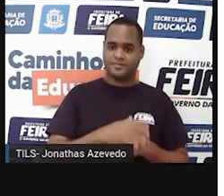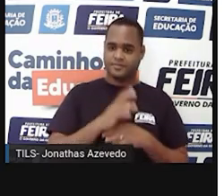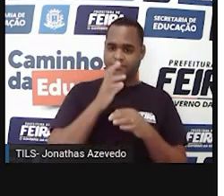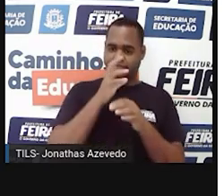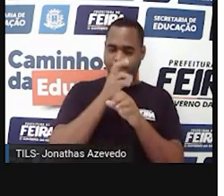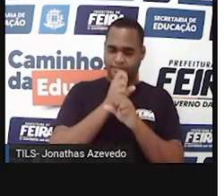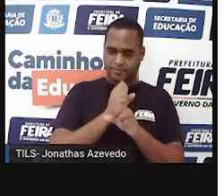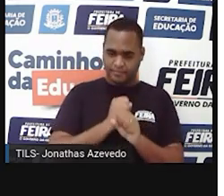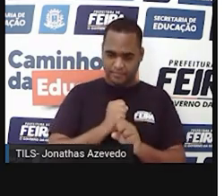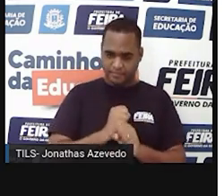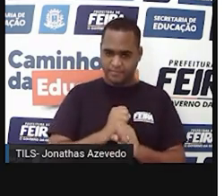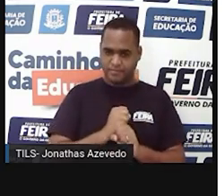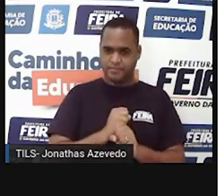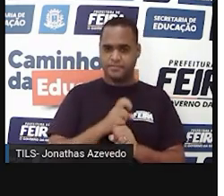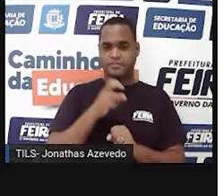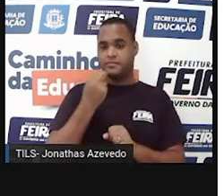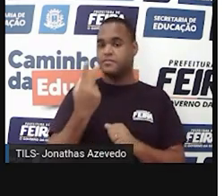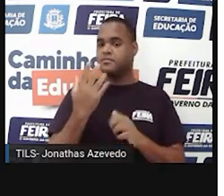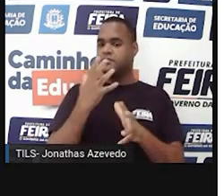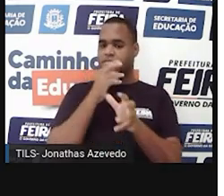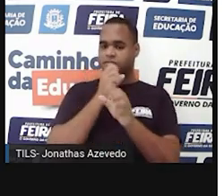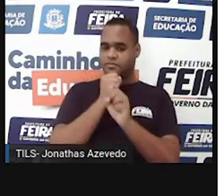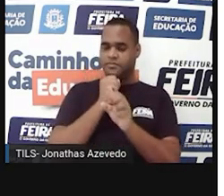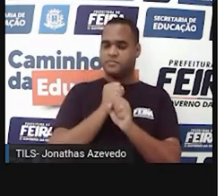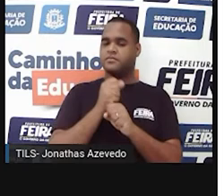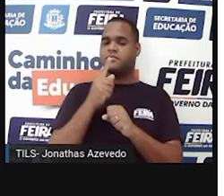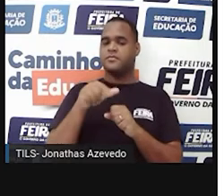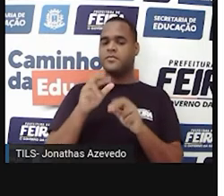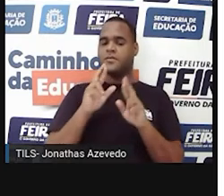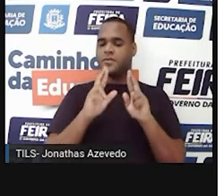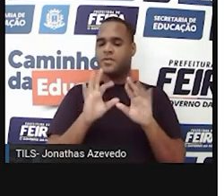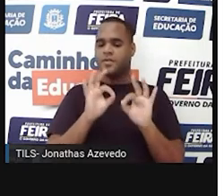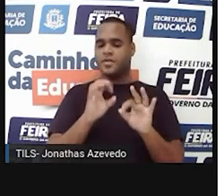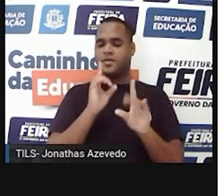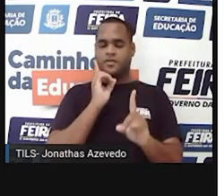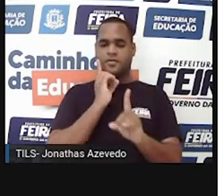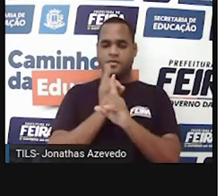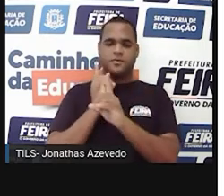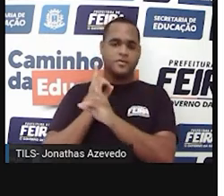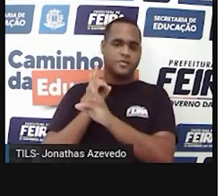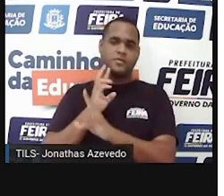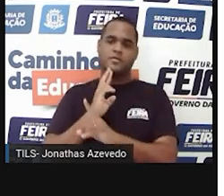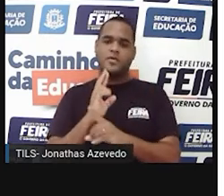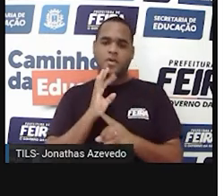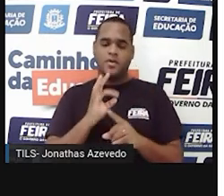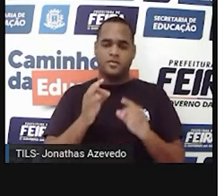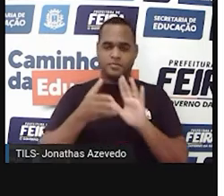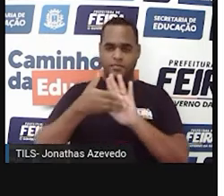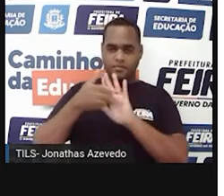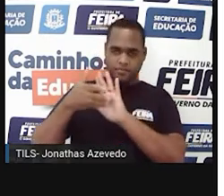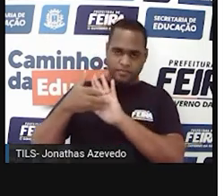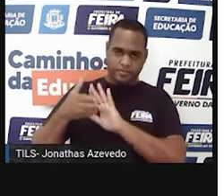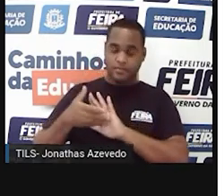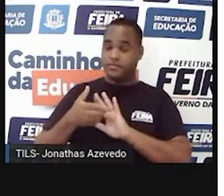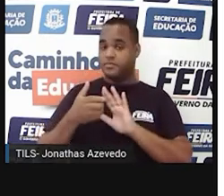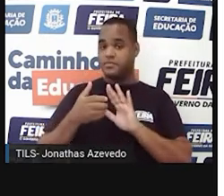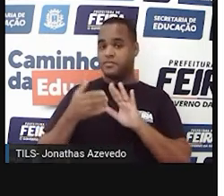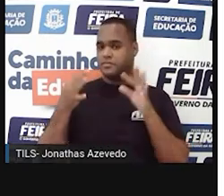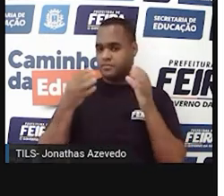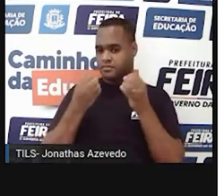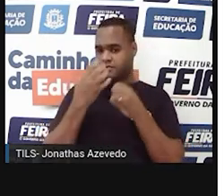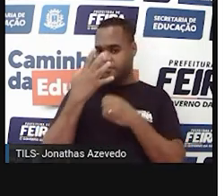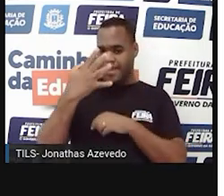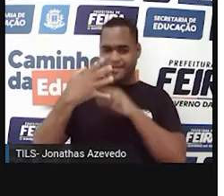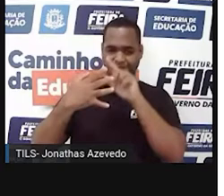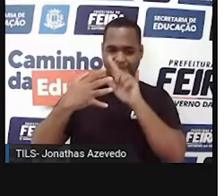ou seja, desse total que a gente acabou de encontrar, retirando os 4